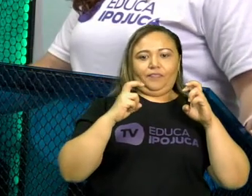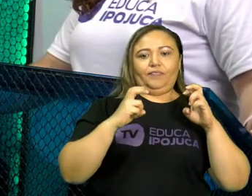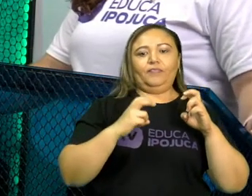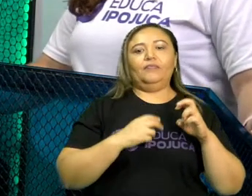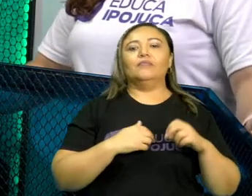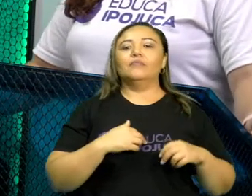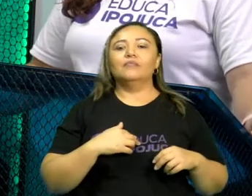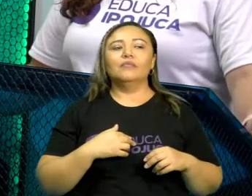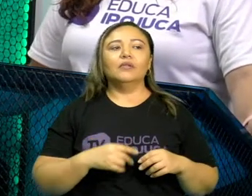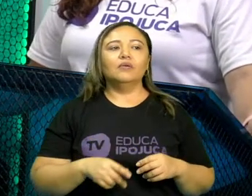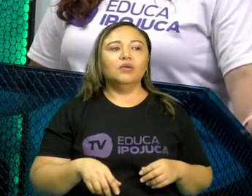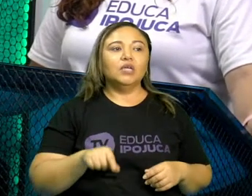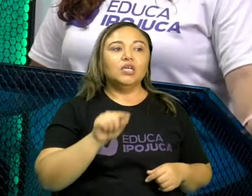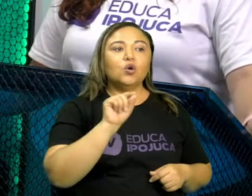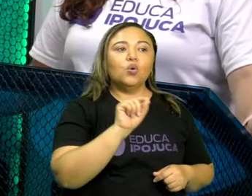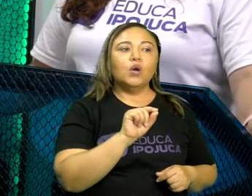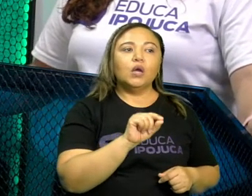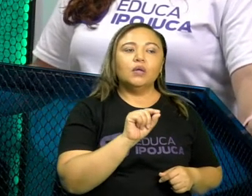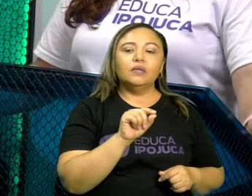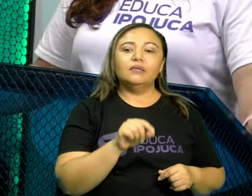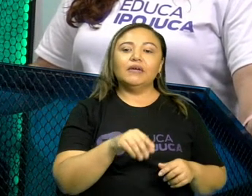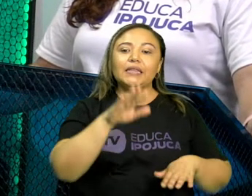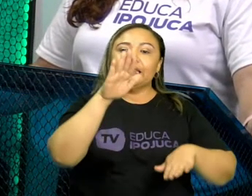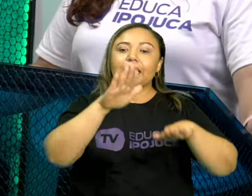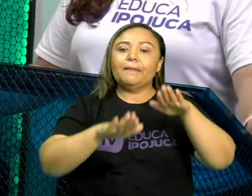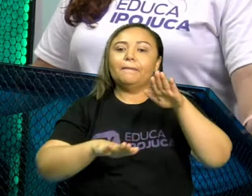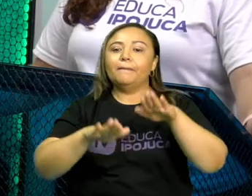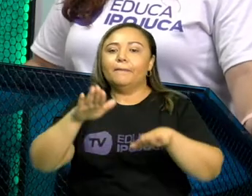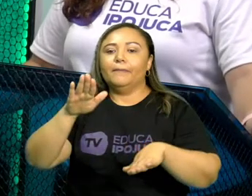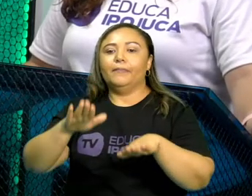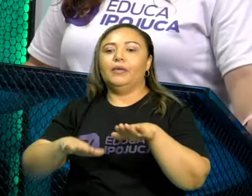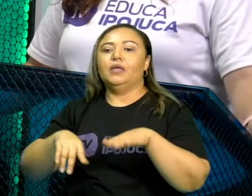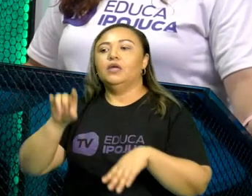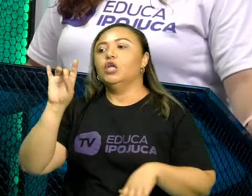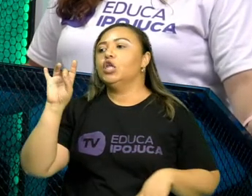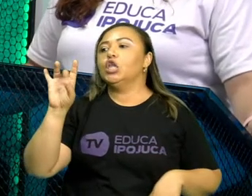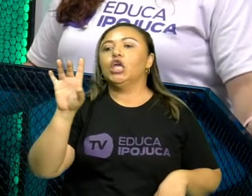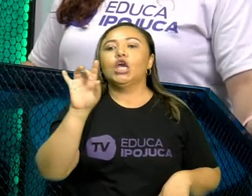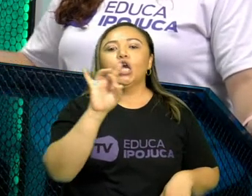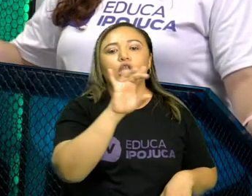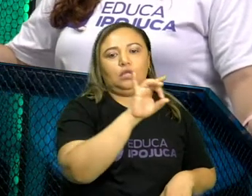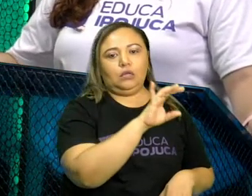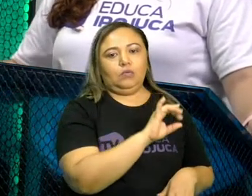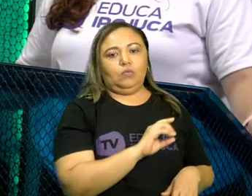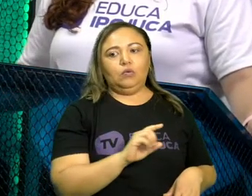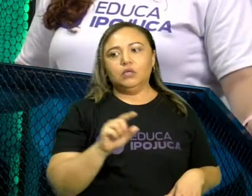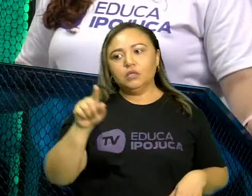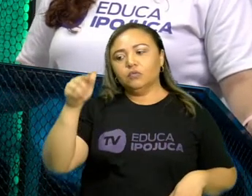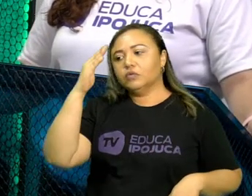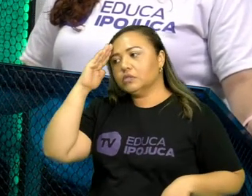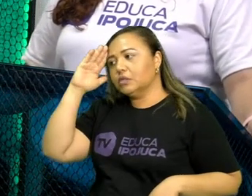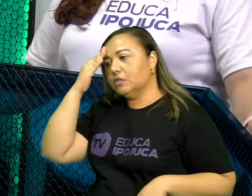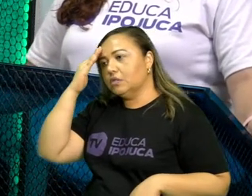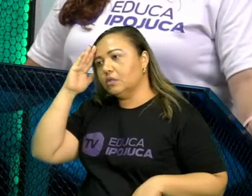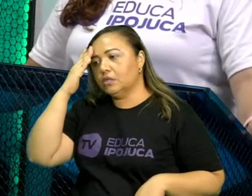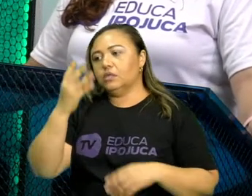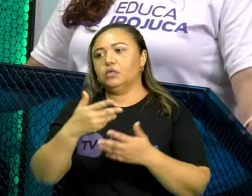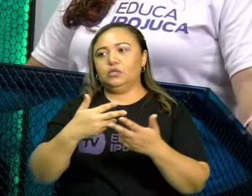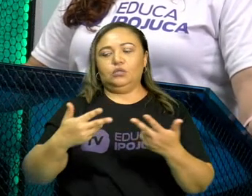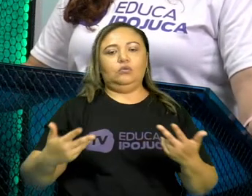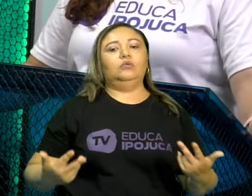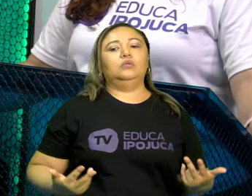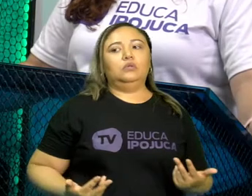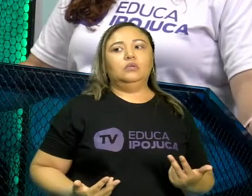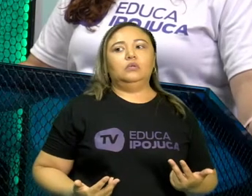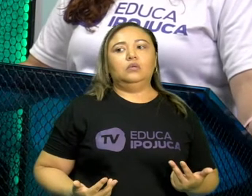Então, o ponto de vista vai depender muito da sua percepção das coisas. De como você entende aquele fato que você